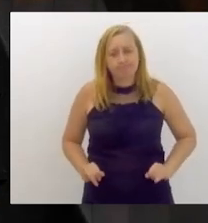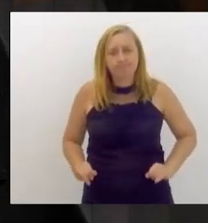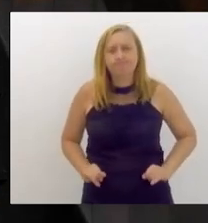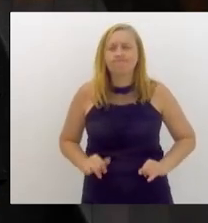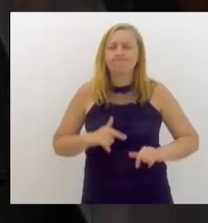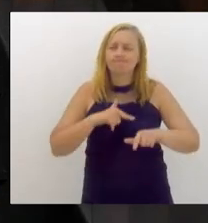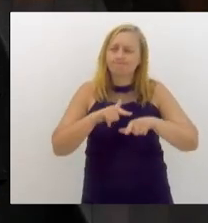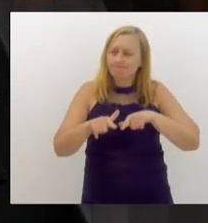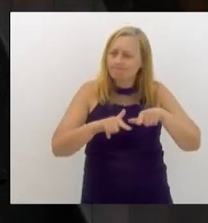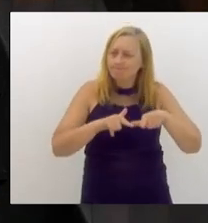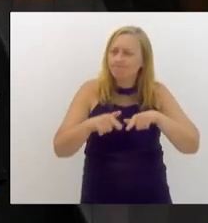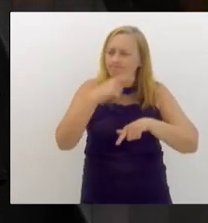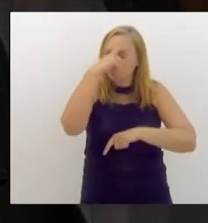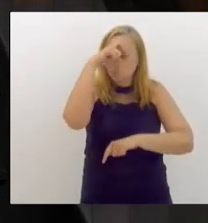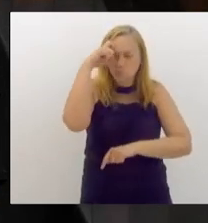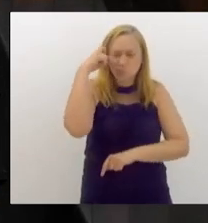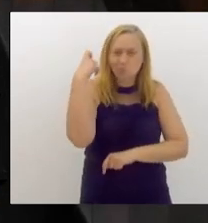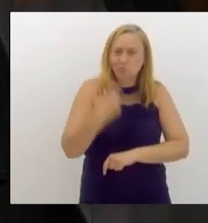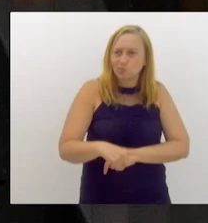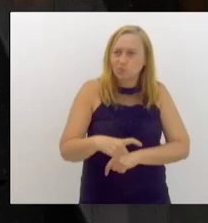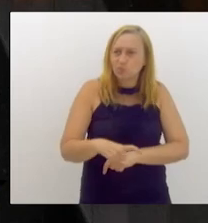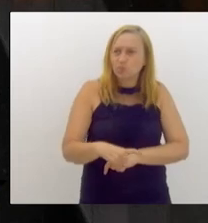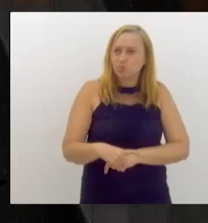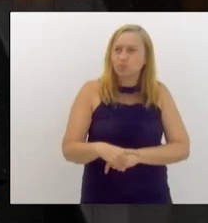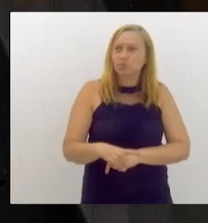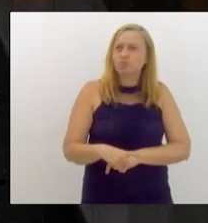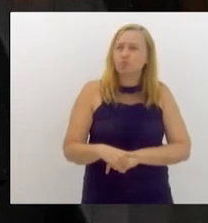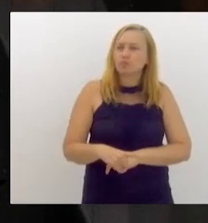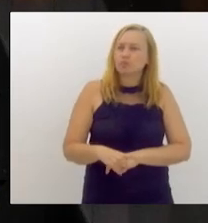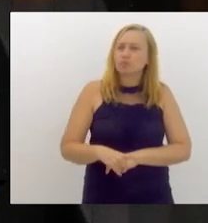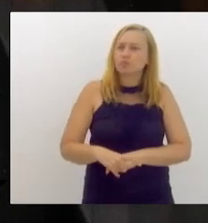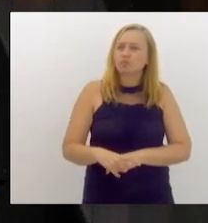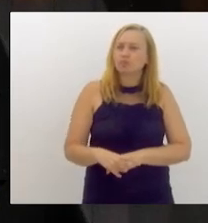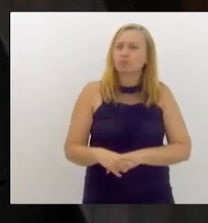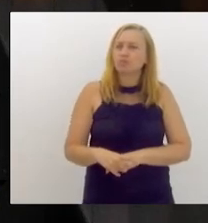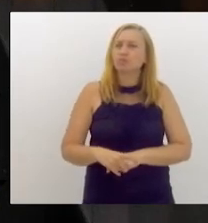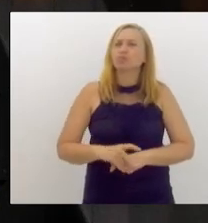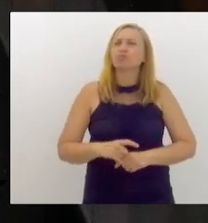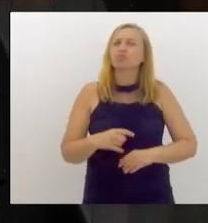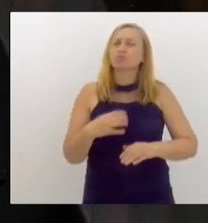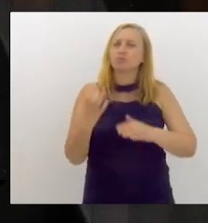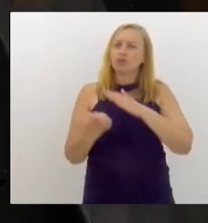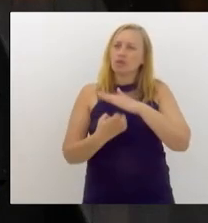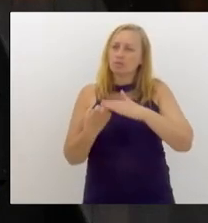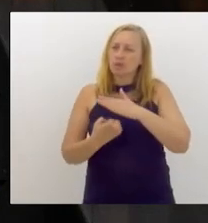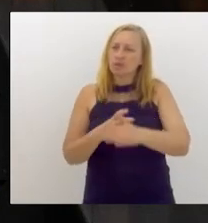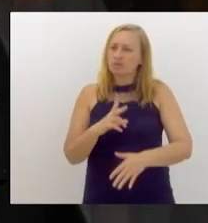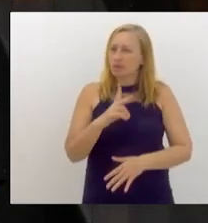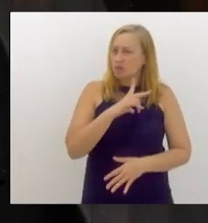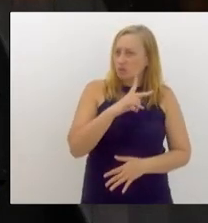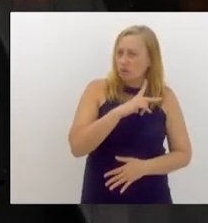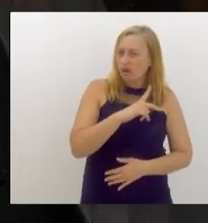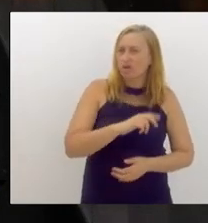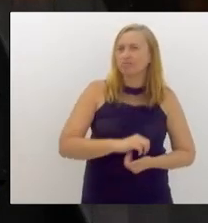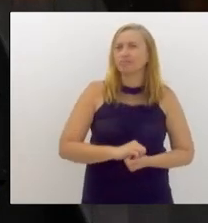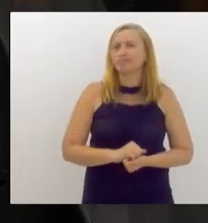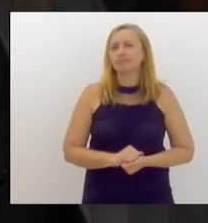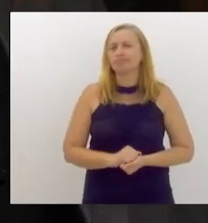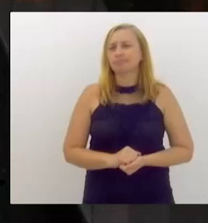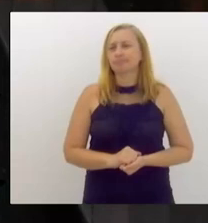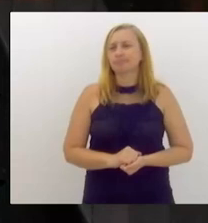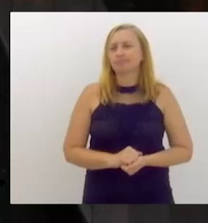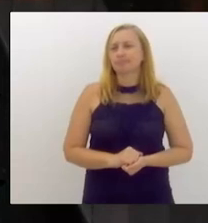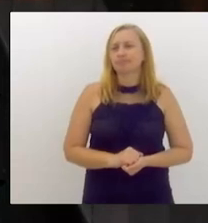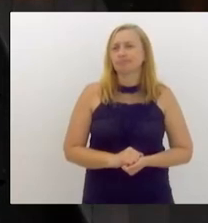trabalhando na iniciativa privada, uma certa feita, a